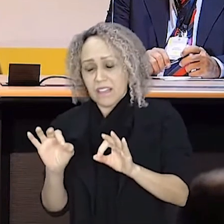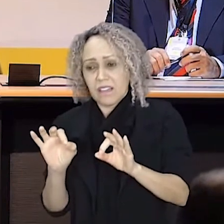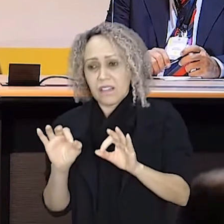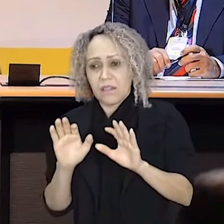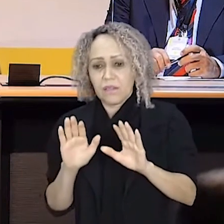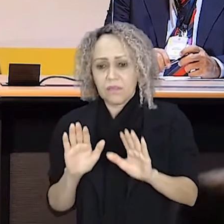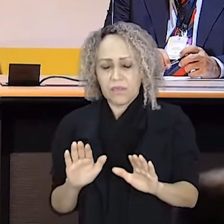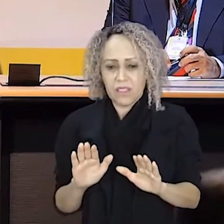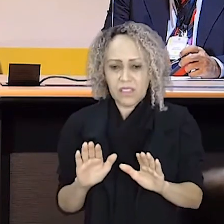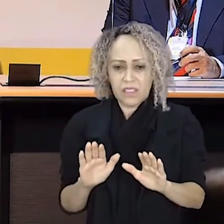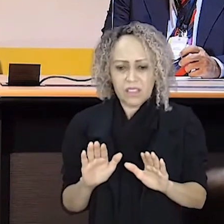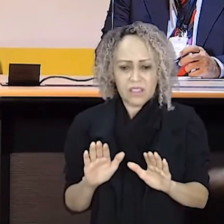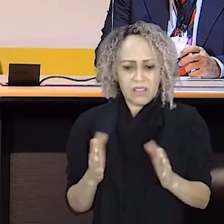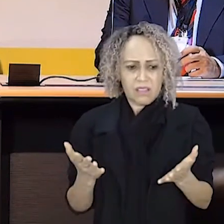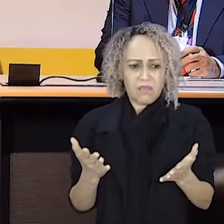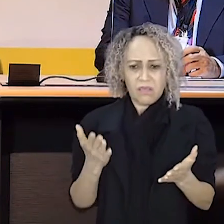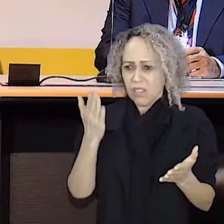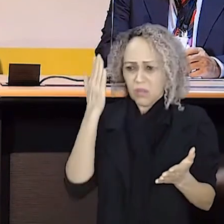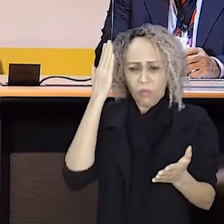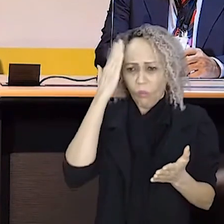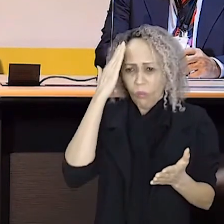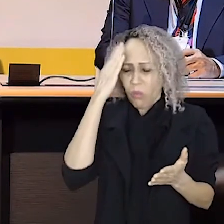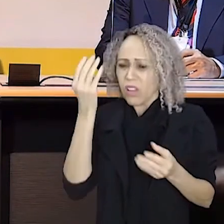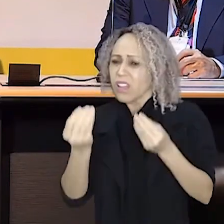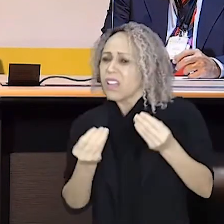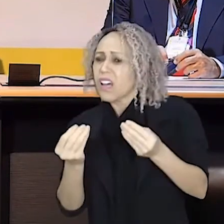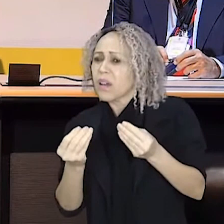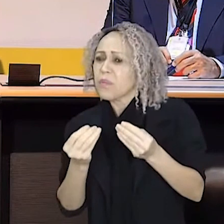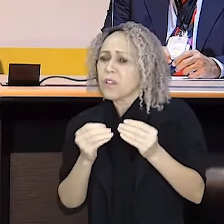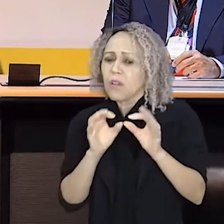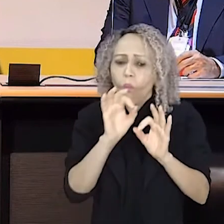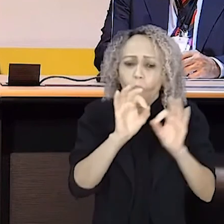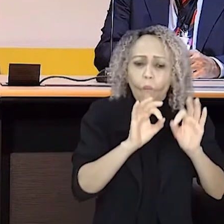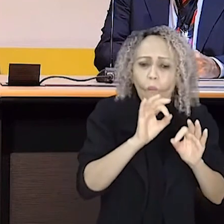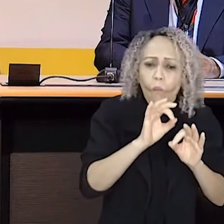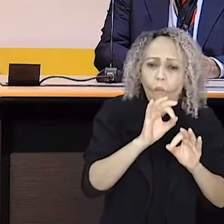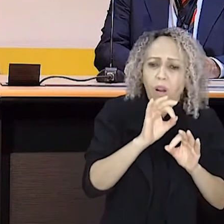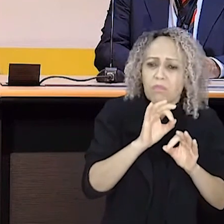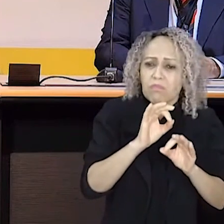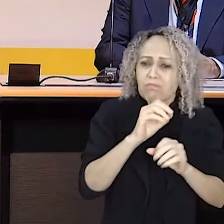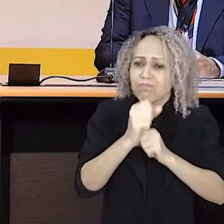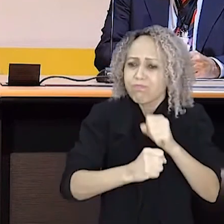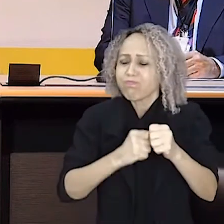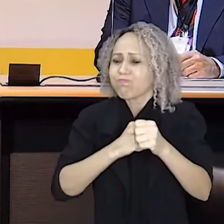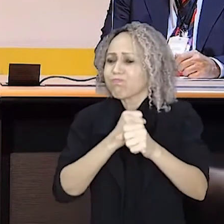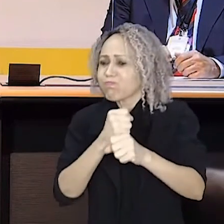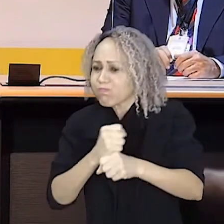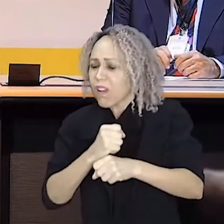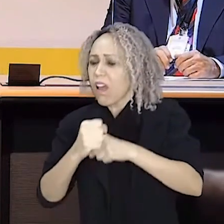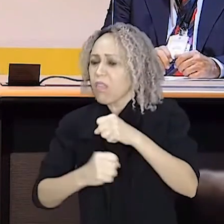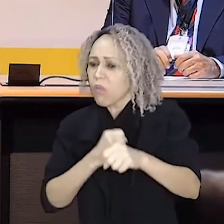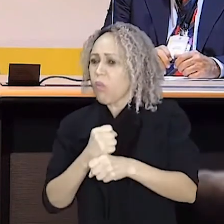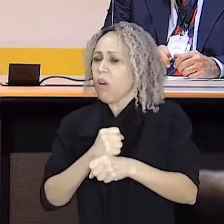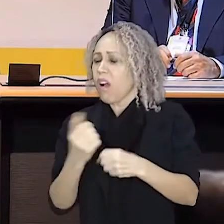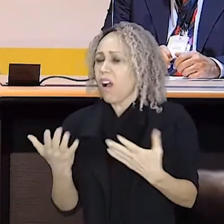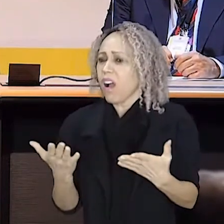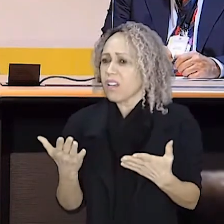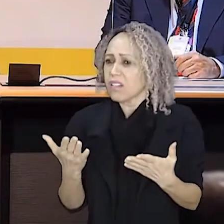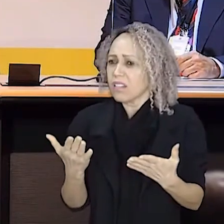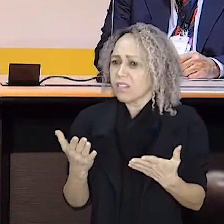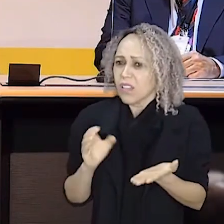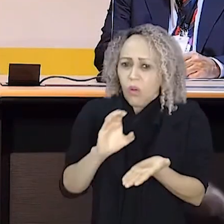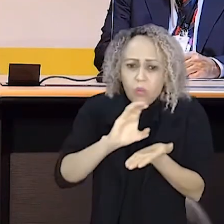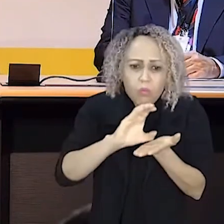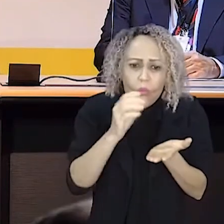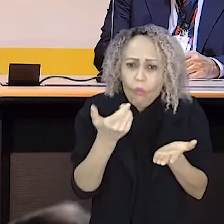não tem uma visão de plano plurianual, você não tem um orçamento consistente, e o Brasil vai perdendo a condição de crescer de